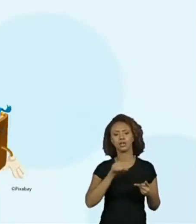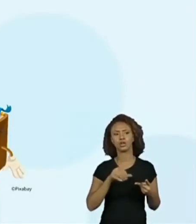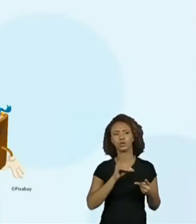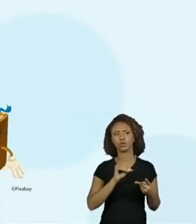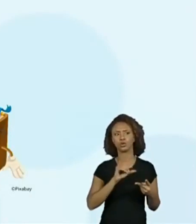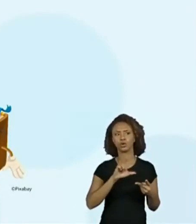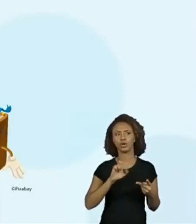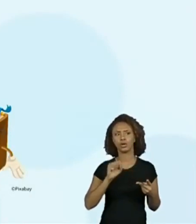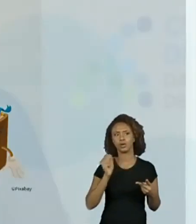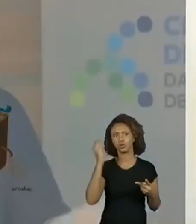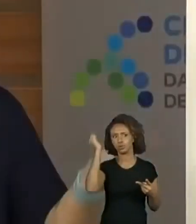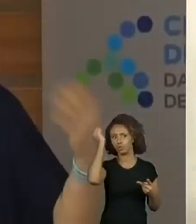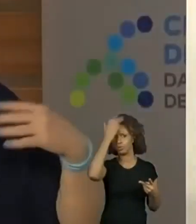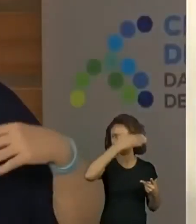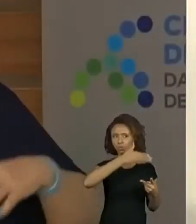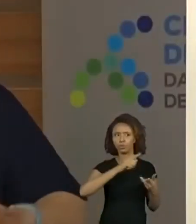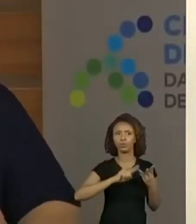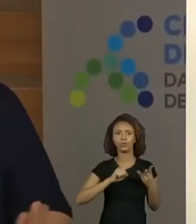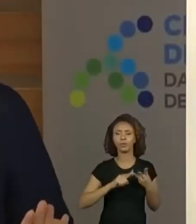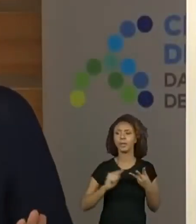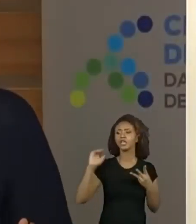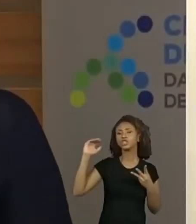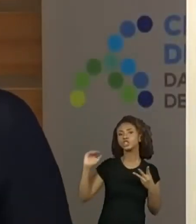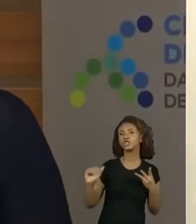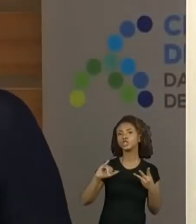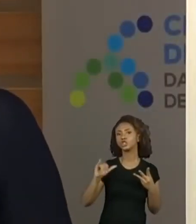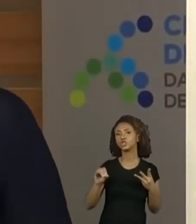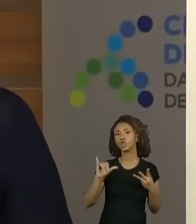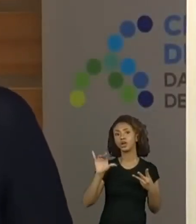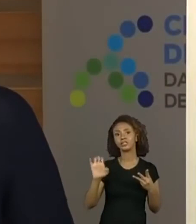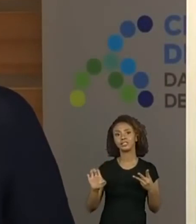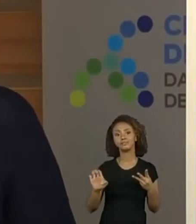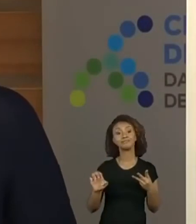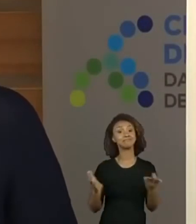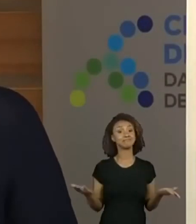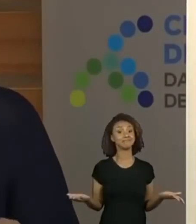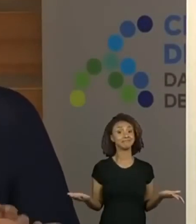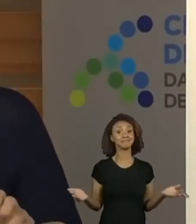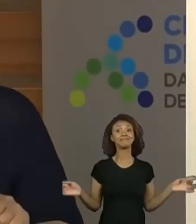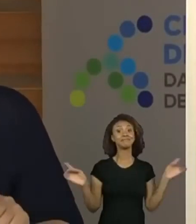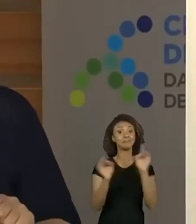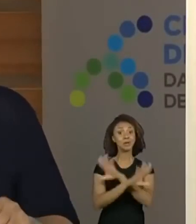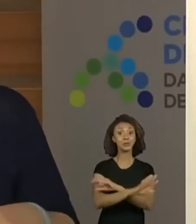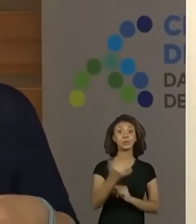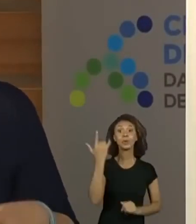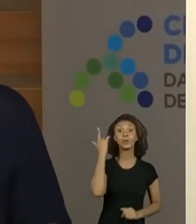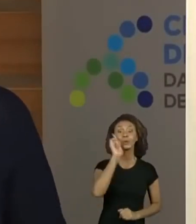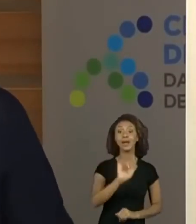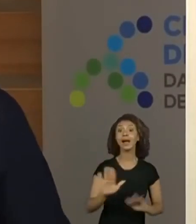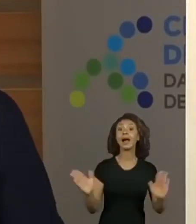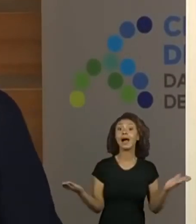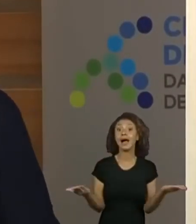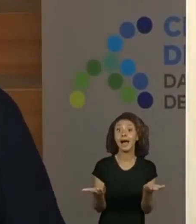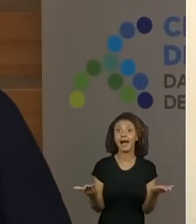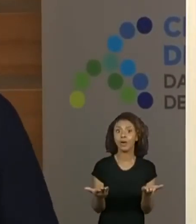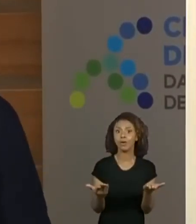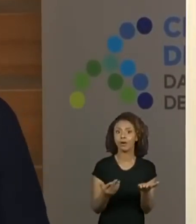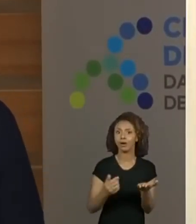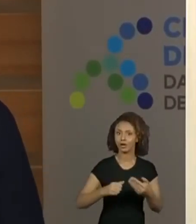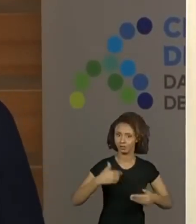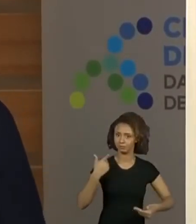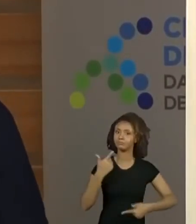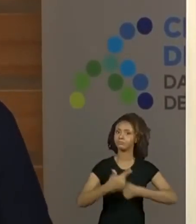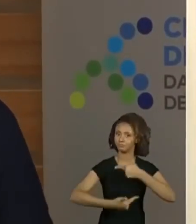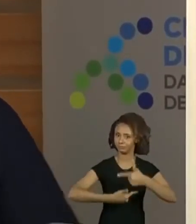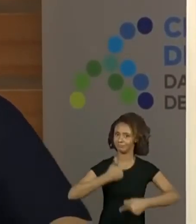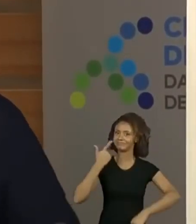pensar um pouco mais, né? Conseguimos cumprir nossa meta. Vamos para a escrita? Vamos para a nossa atividade? Vamos pôr a mão na